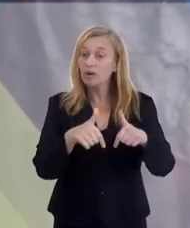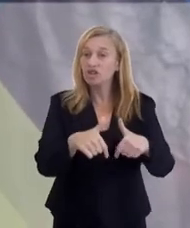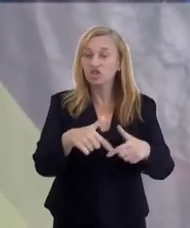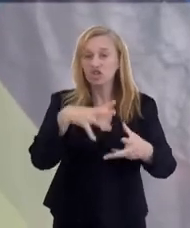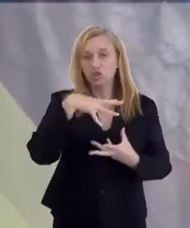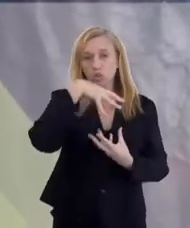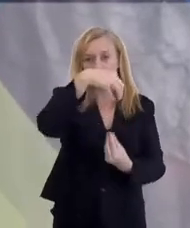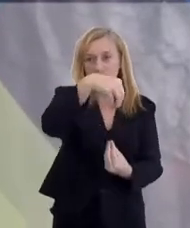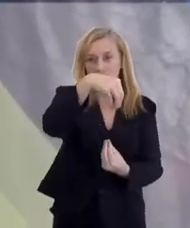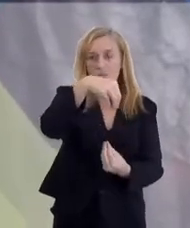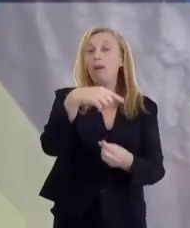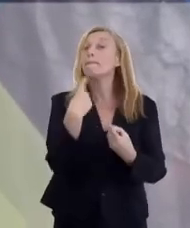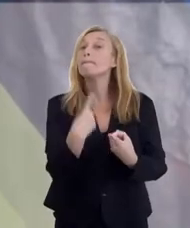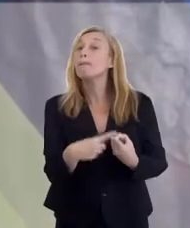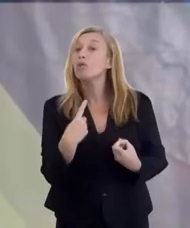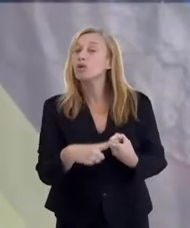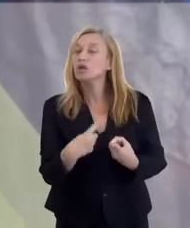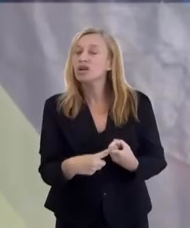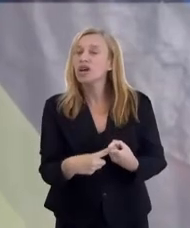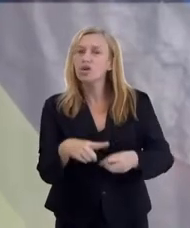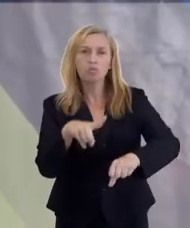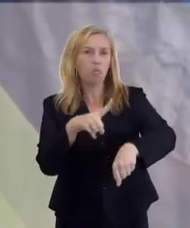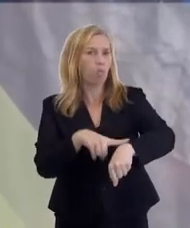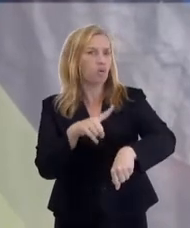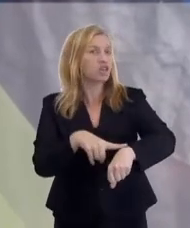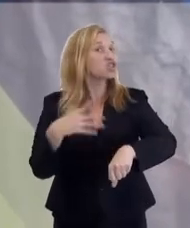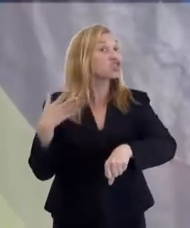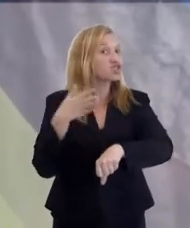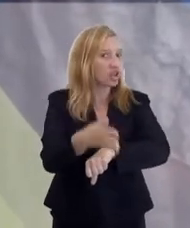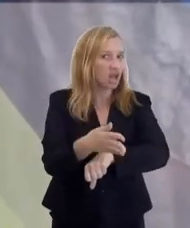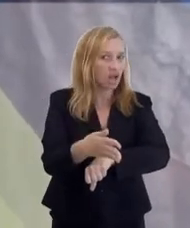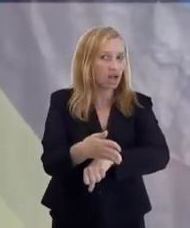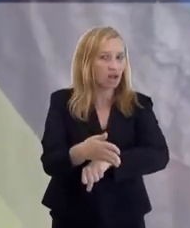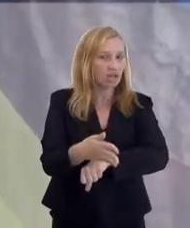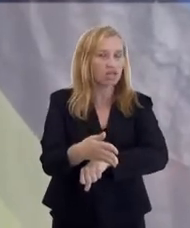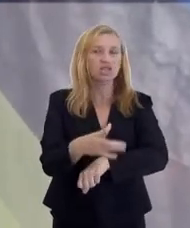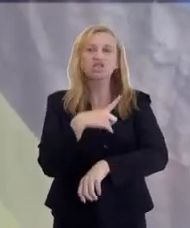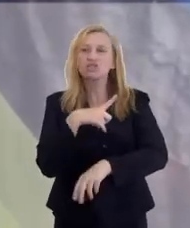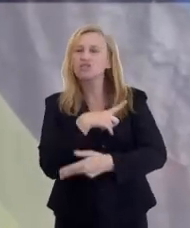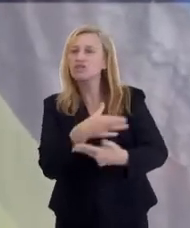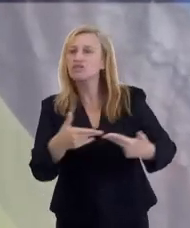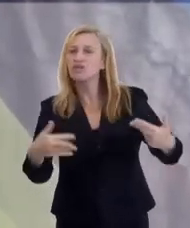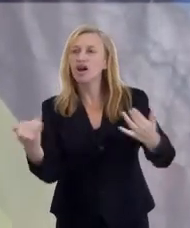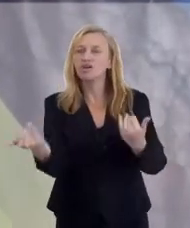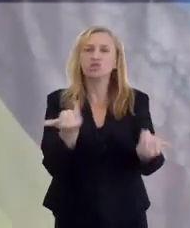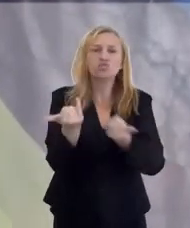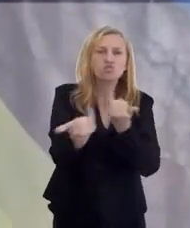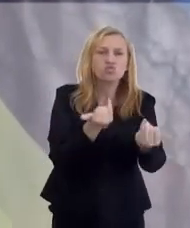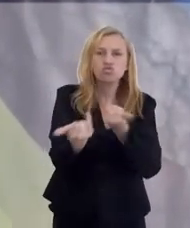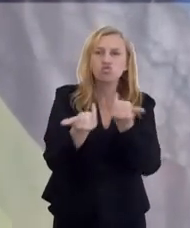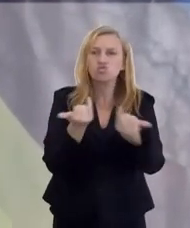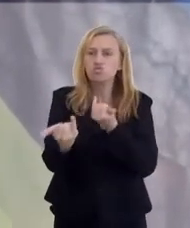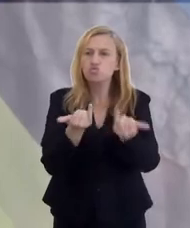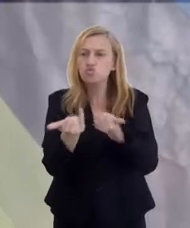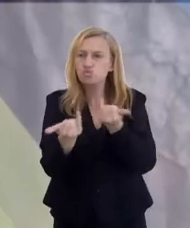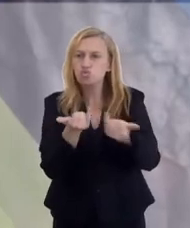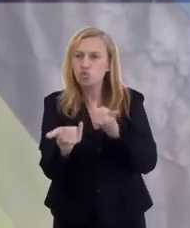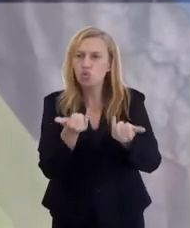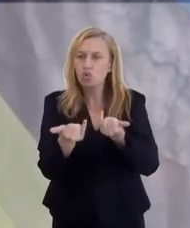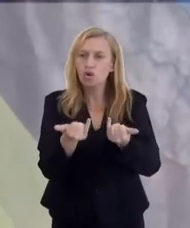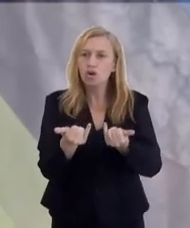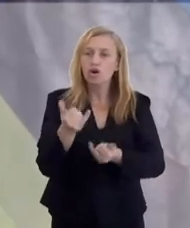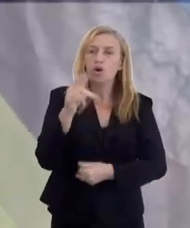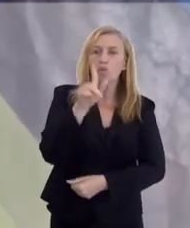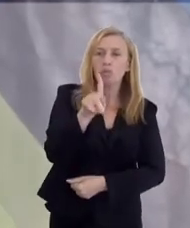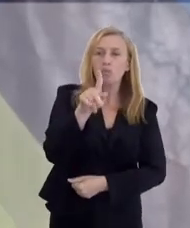ação dos Espíritos, porque era a hora dele chegar. Nós tivemos várias comunicações do tipo